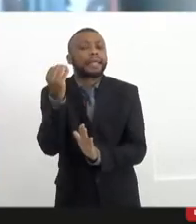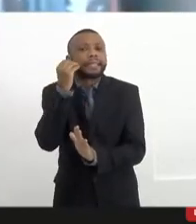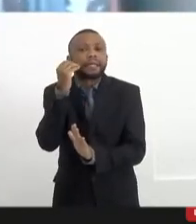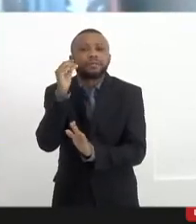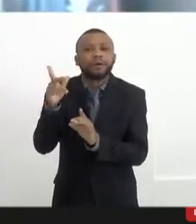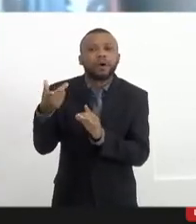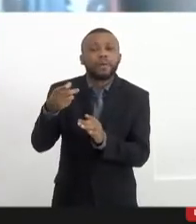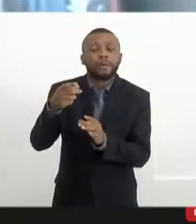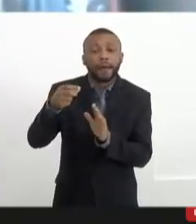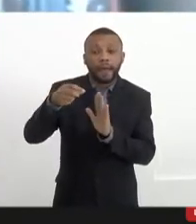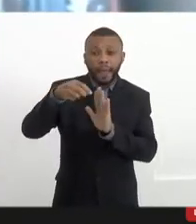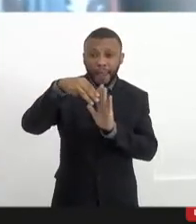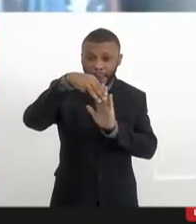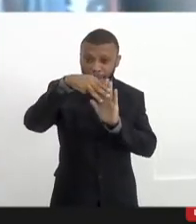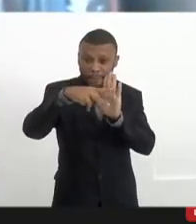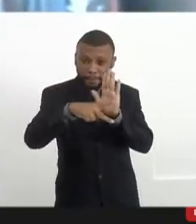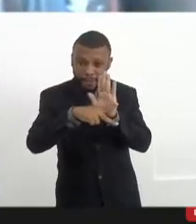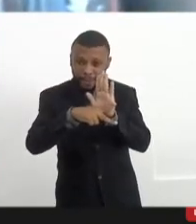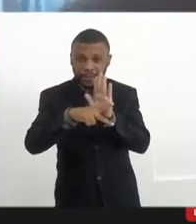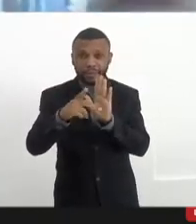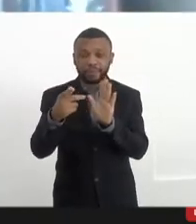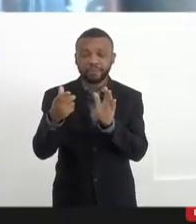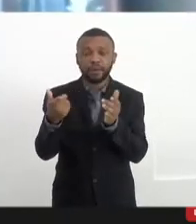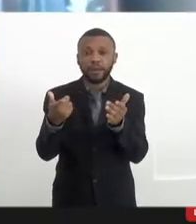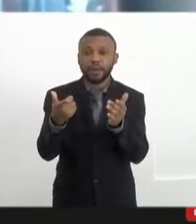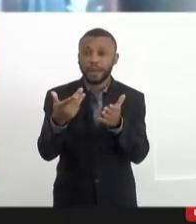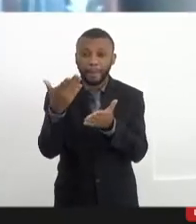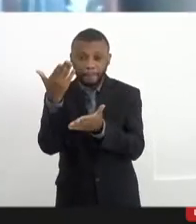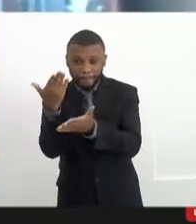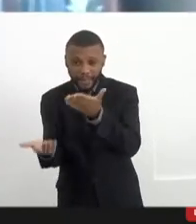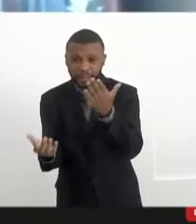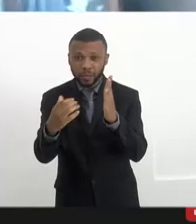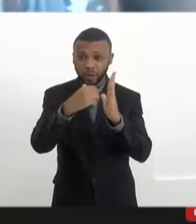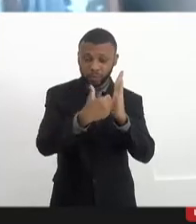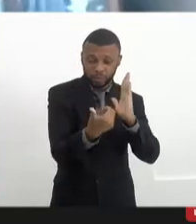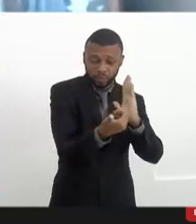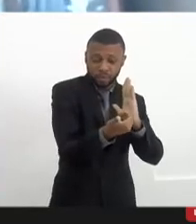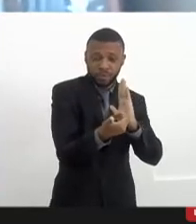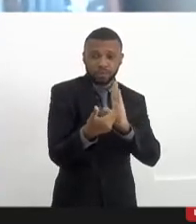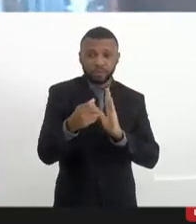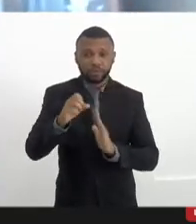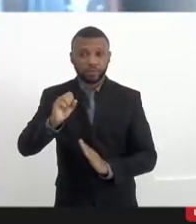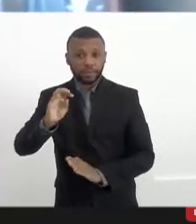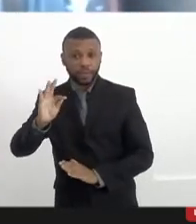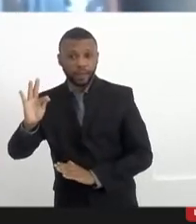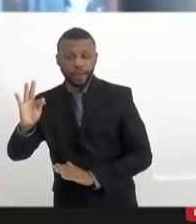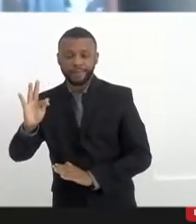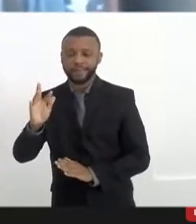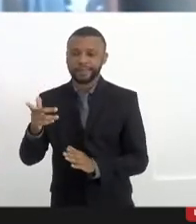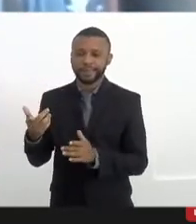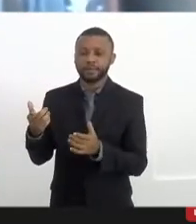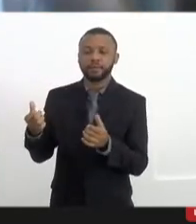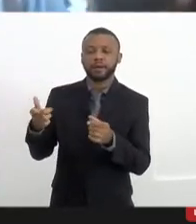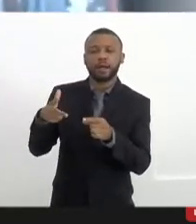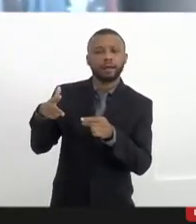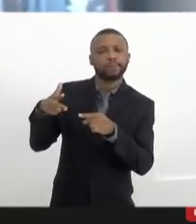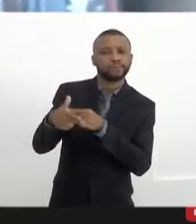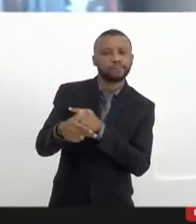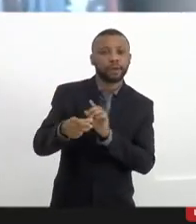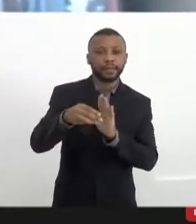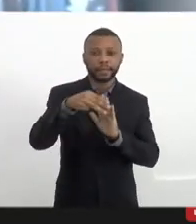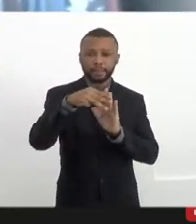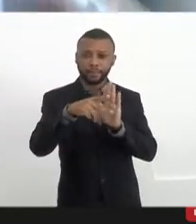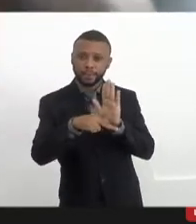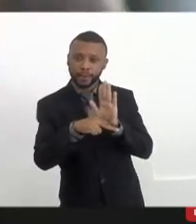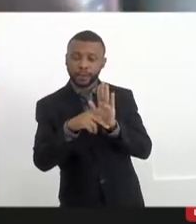medida provisória e foi duplamente derrotado no Senado e no Supremo que derrubaram essa medida provisória. O nosso